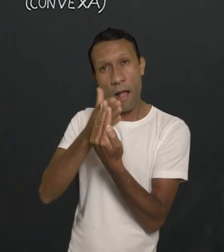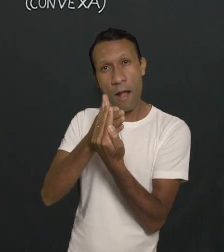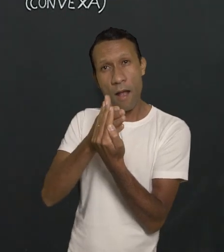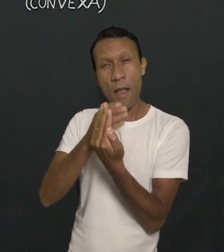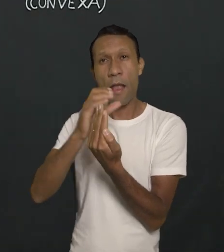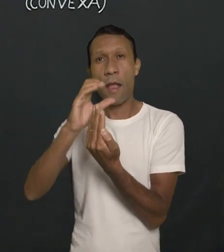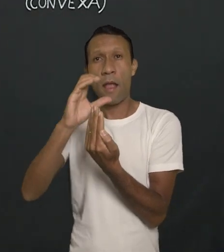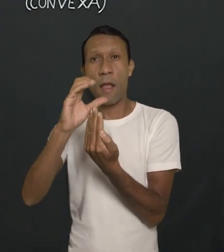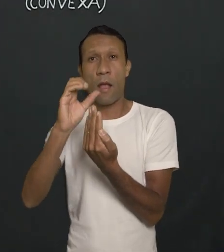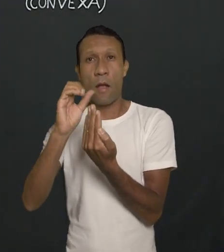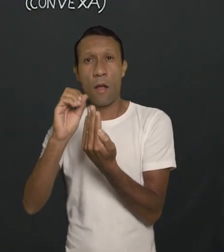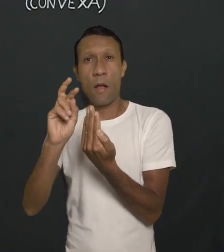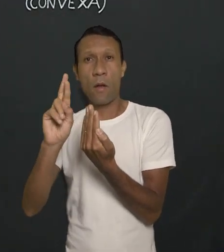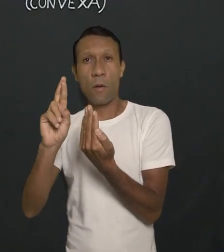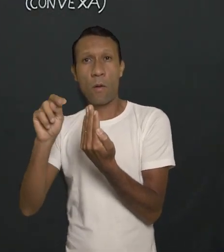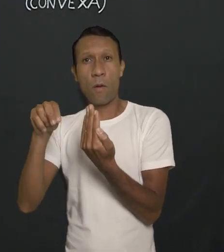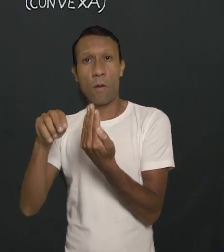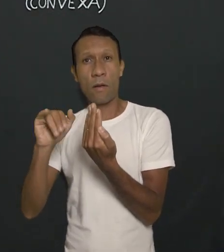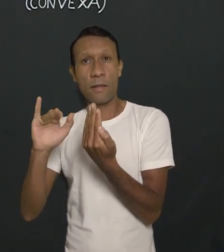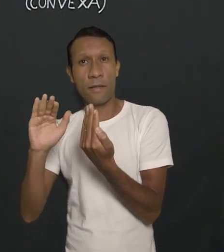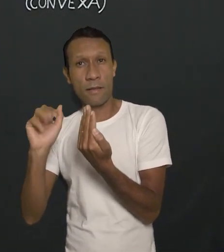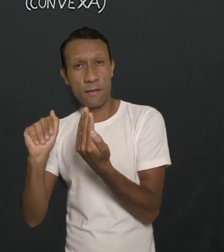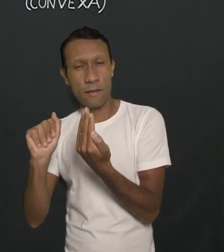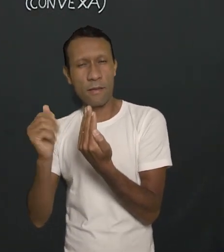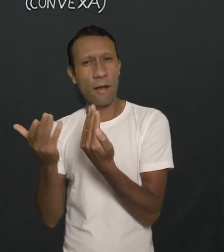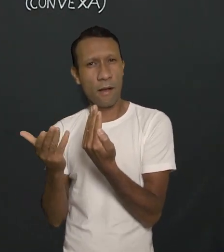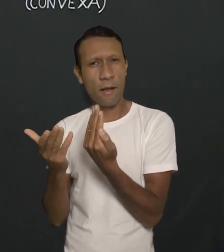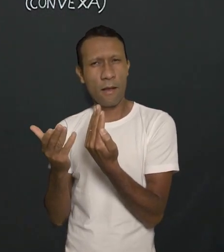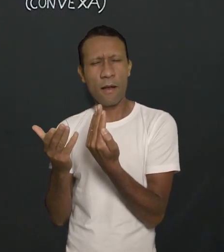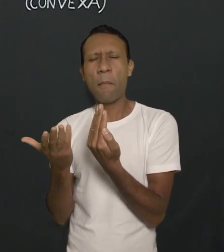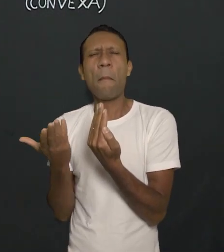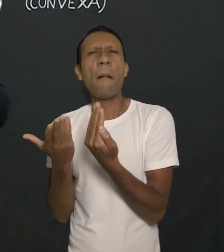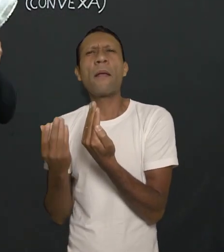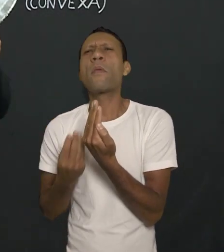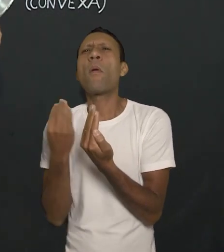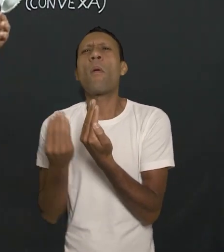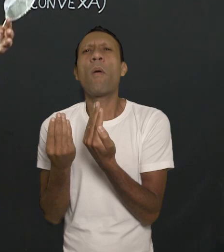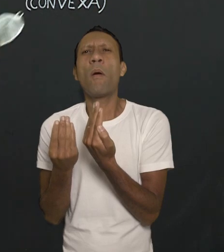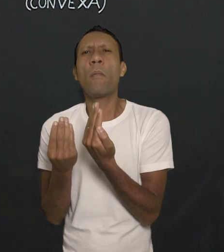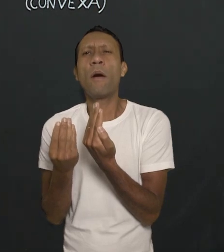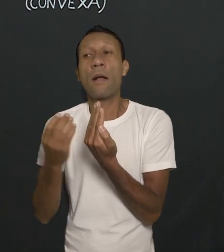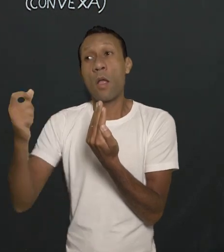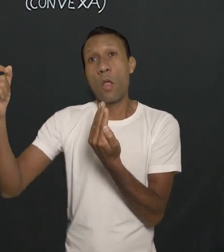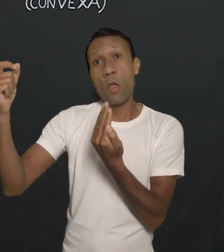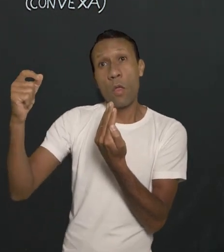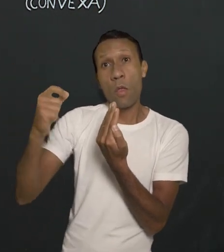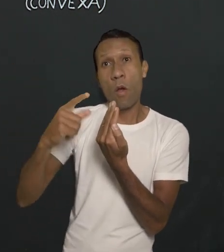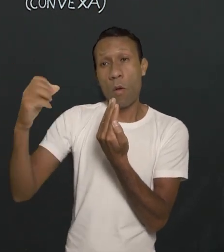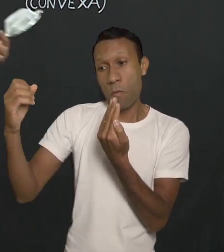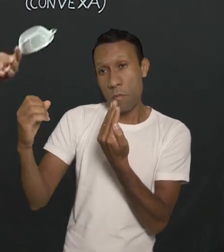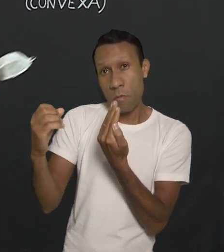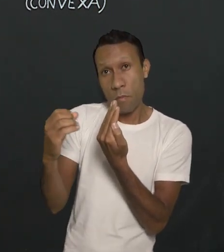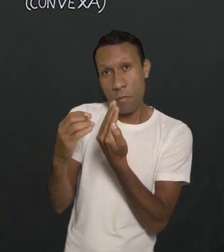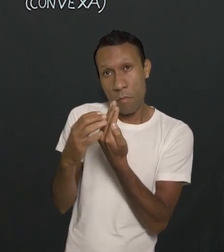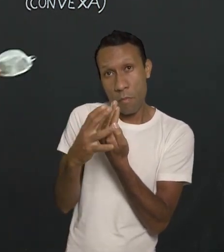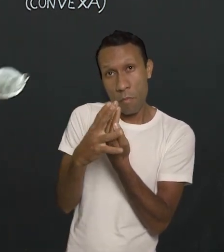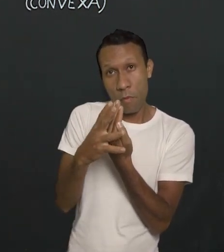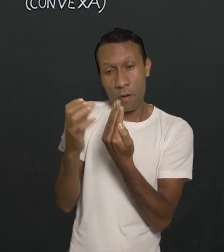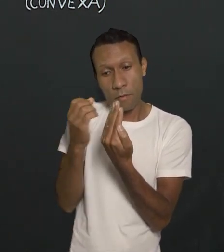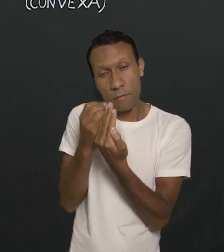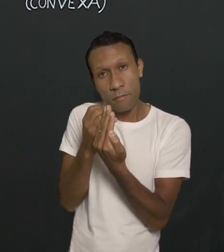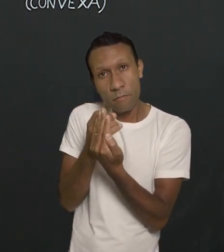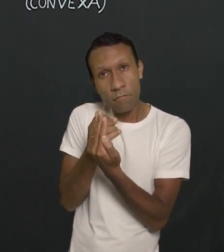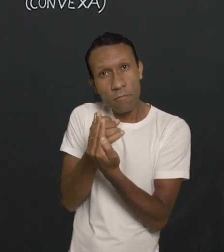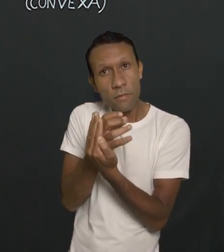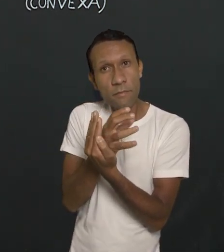vantagem desse formato convergente? O nome já diz. Ele faz convergir os raios solares, a